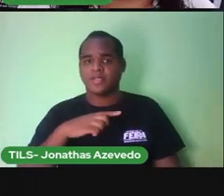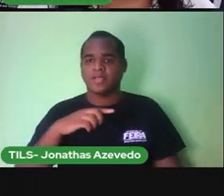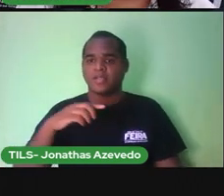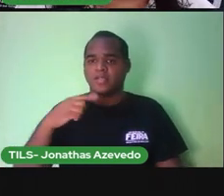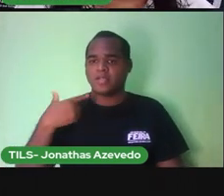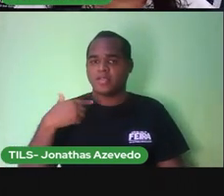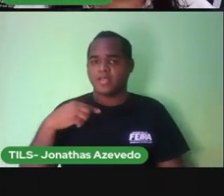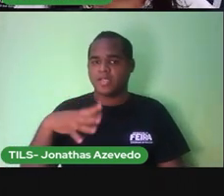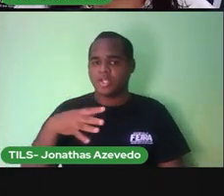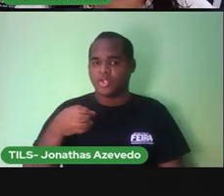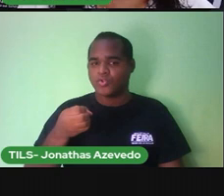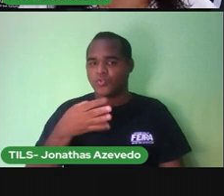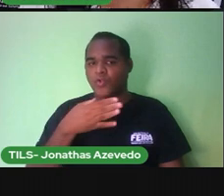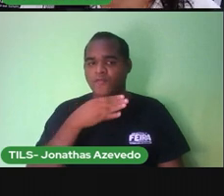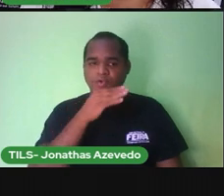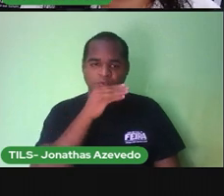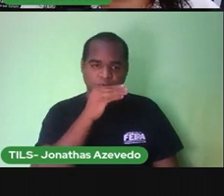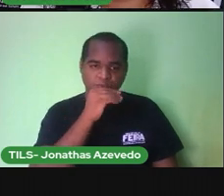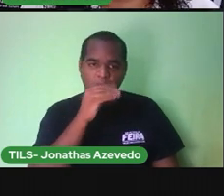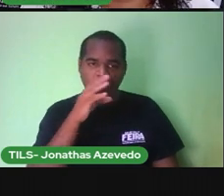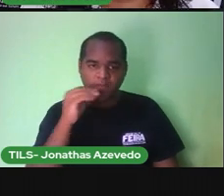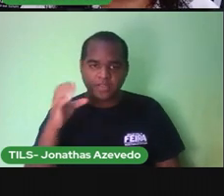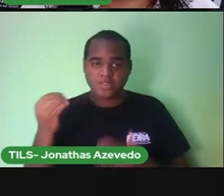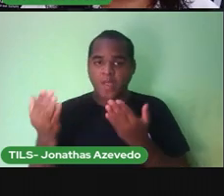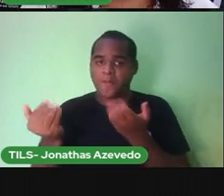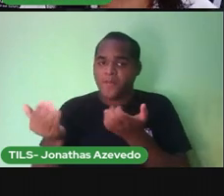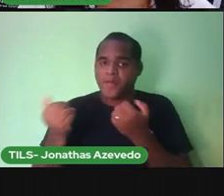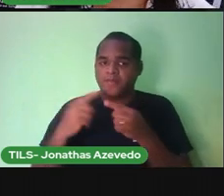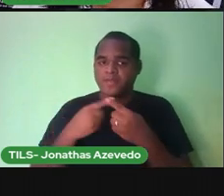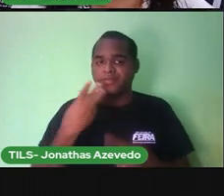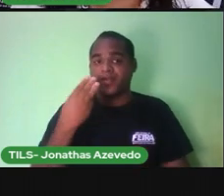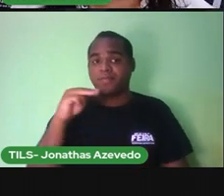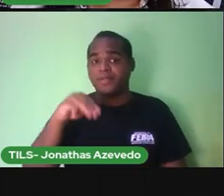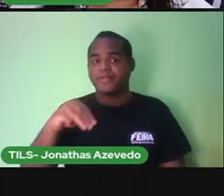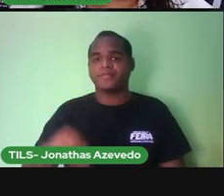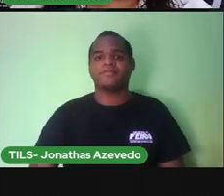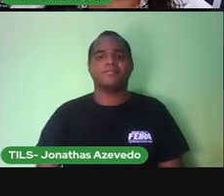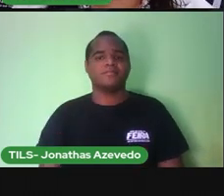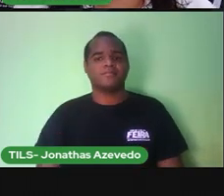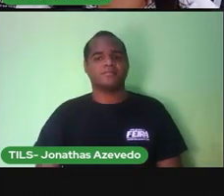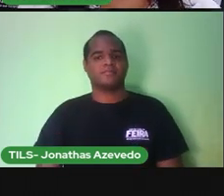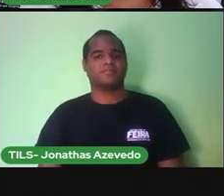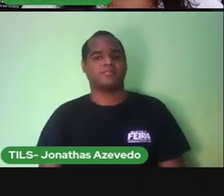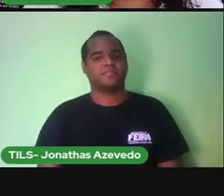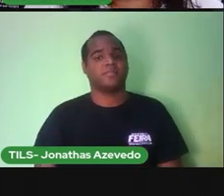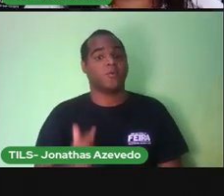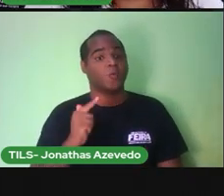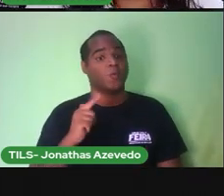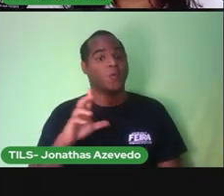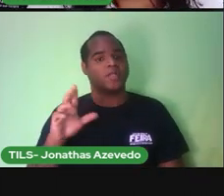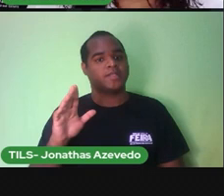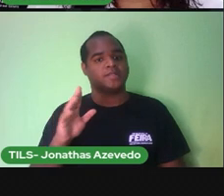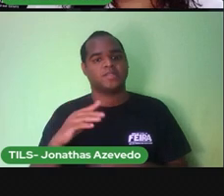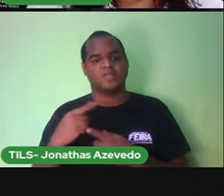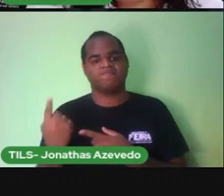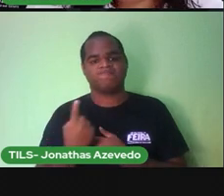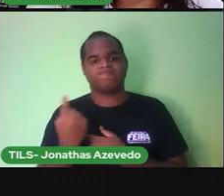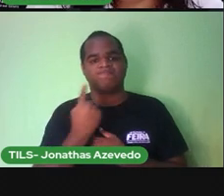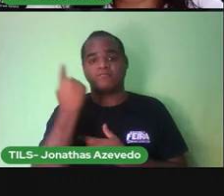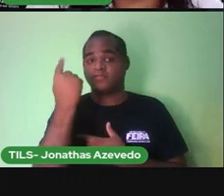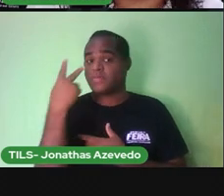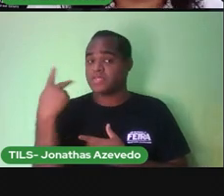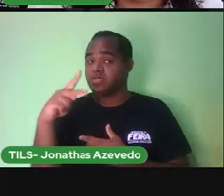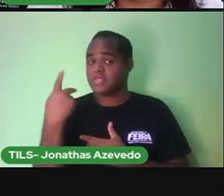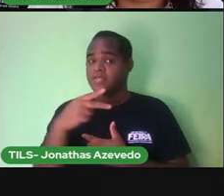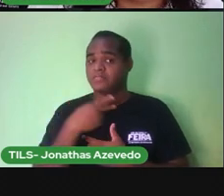Novinha Adolescente Jovem Ela chega a medir Três metros E adulta Dependendo Da espécie